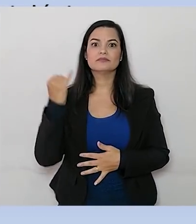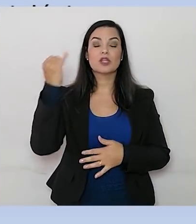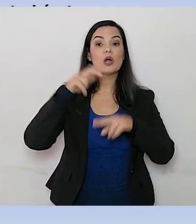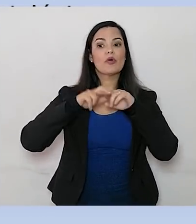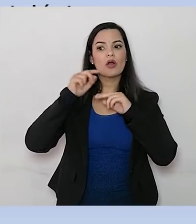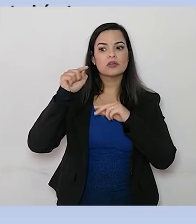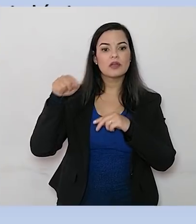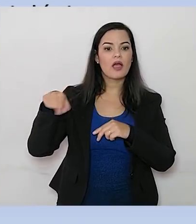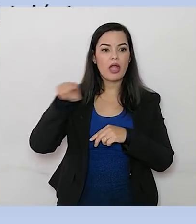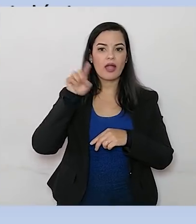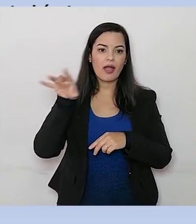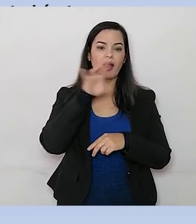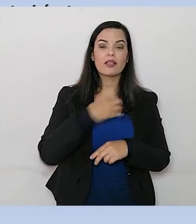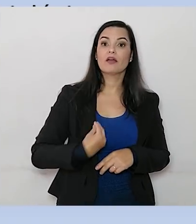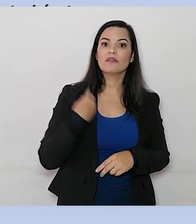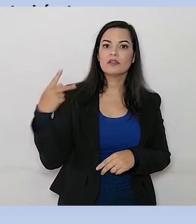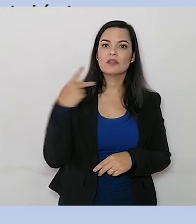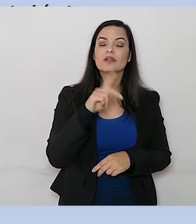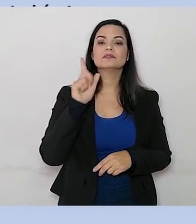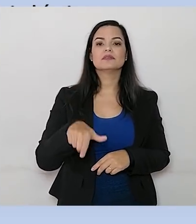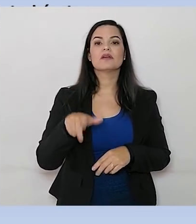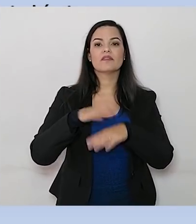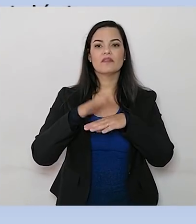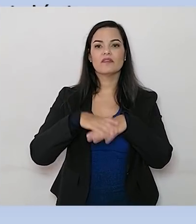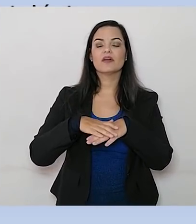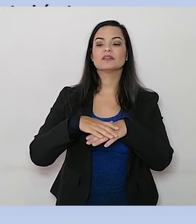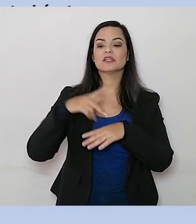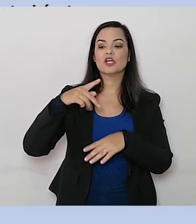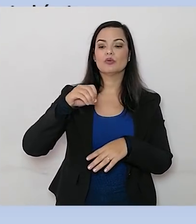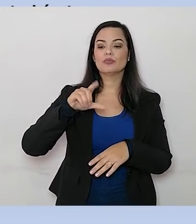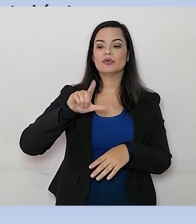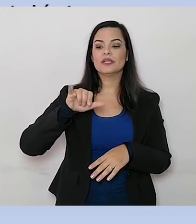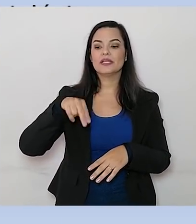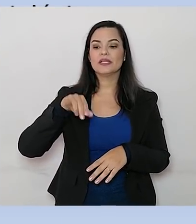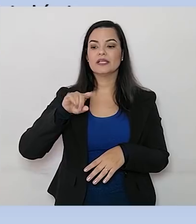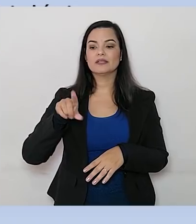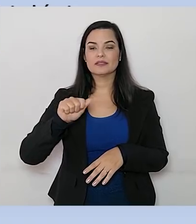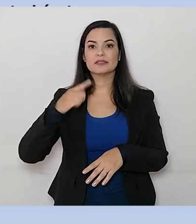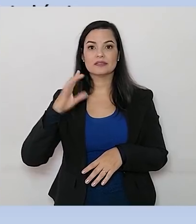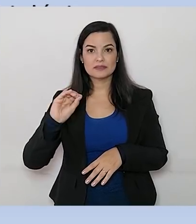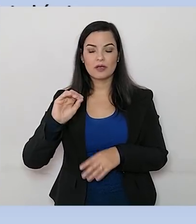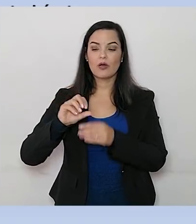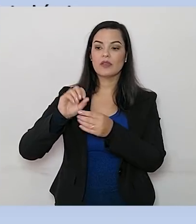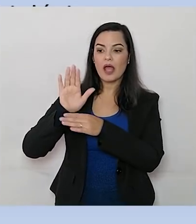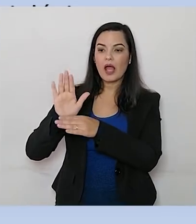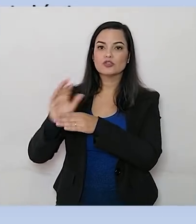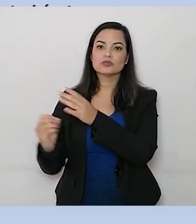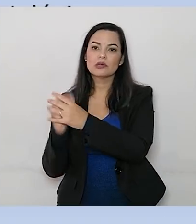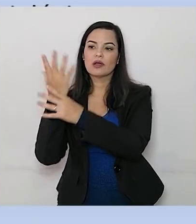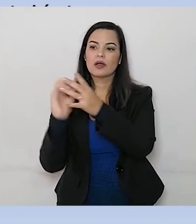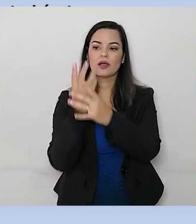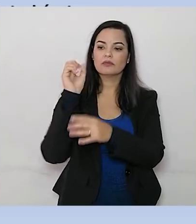por serem polinizadores, eles também acabam servindo de alimento para outras espécies, como, por exemplo, pássaros, algumas